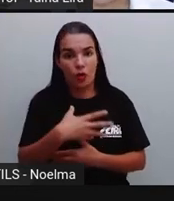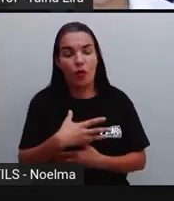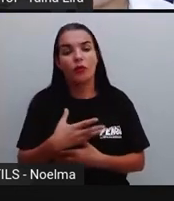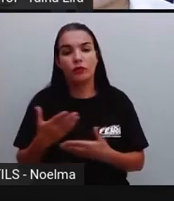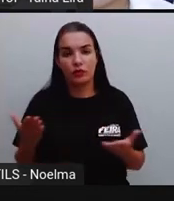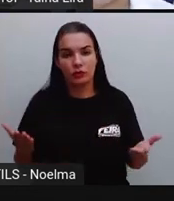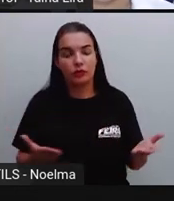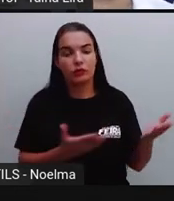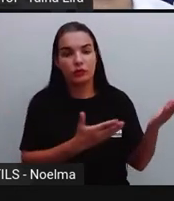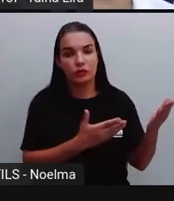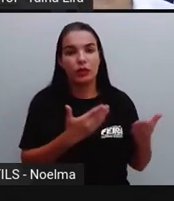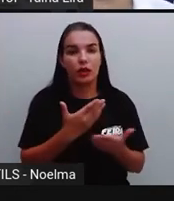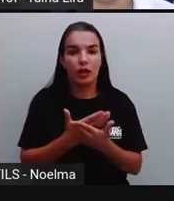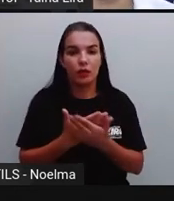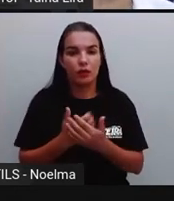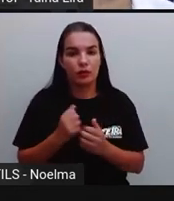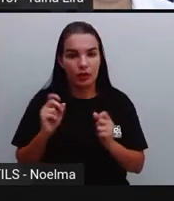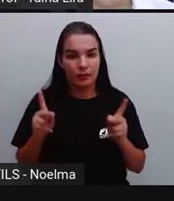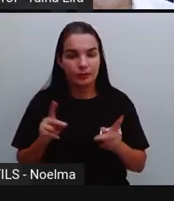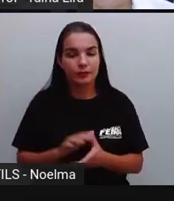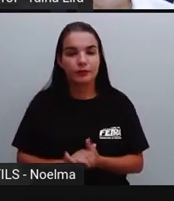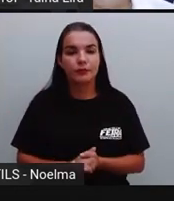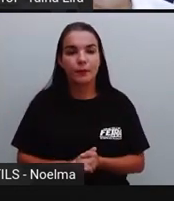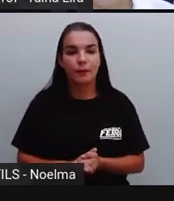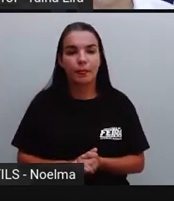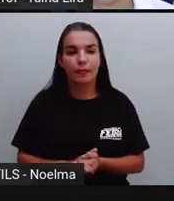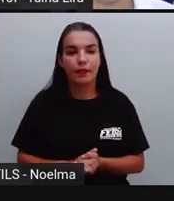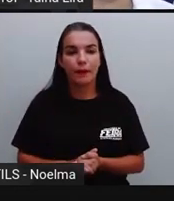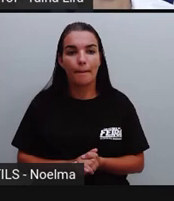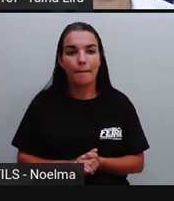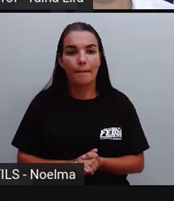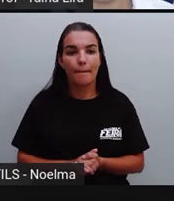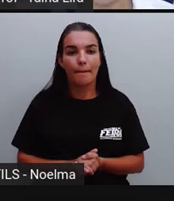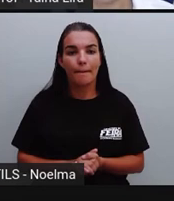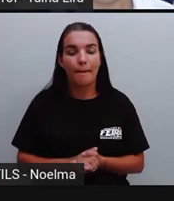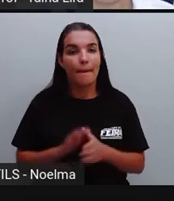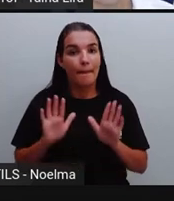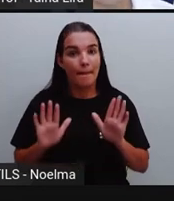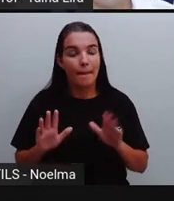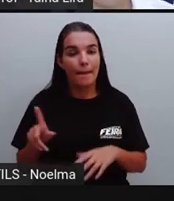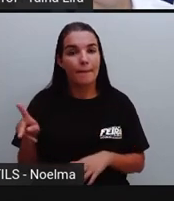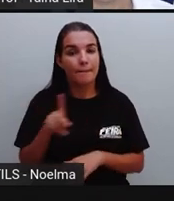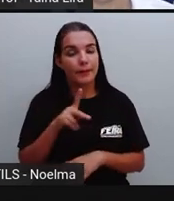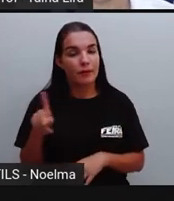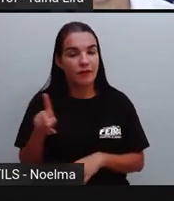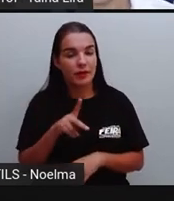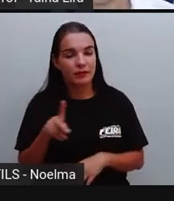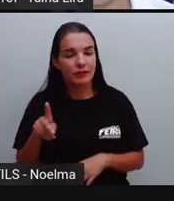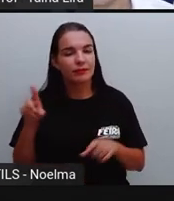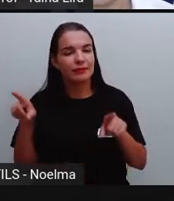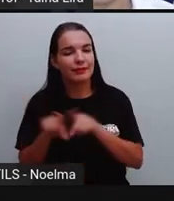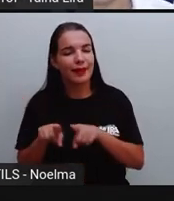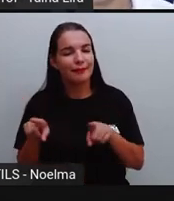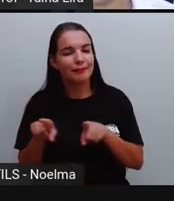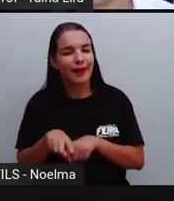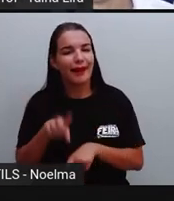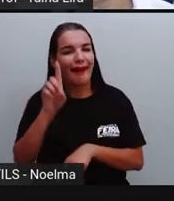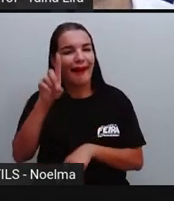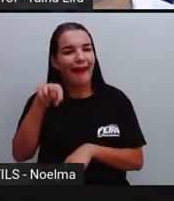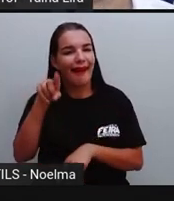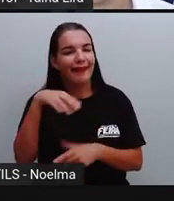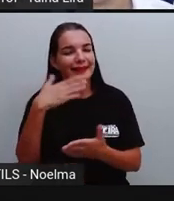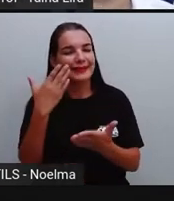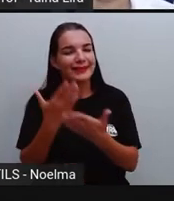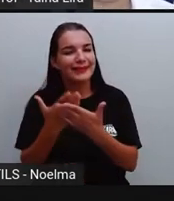diferentes para a aula, tá? E observem, viu, que professor, tá vendo, o segundo ano também estuda